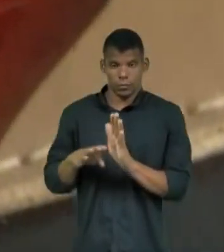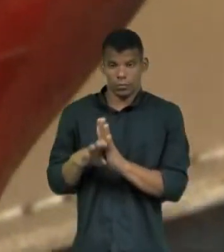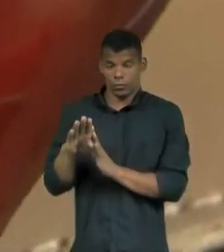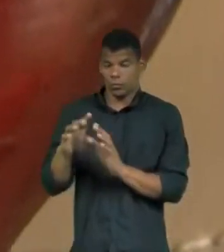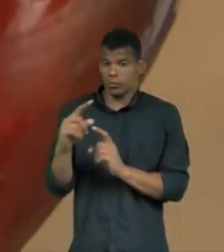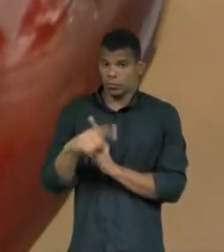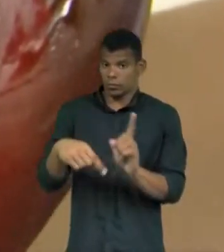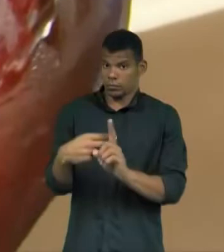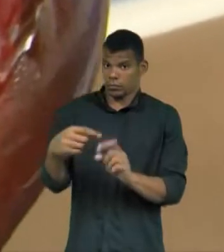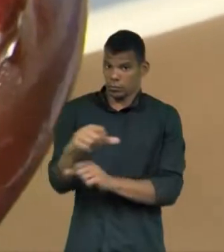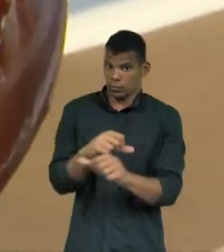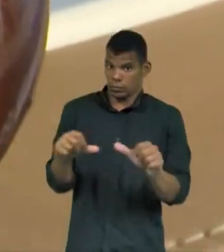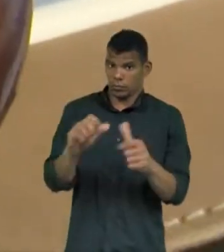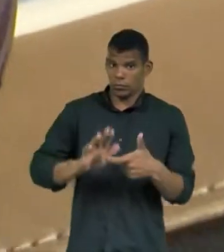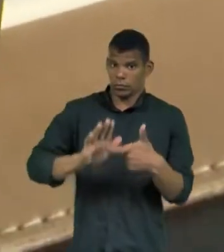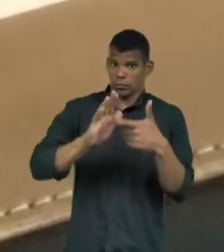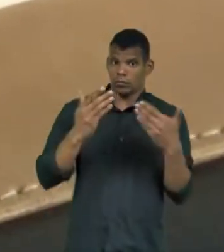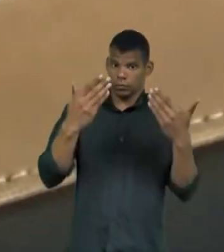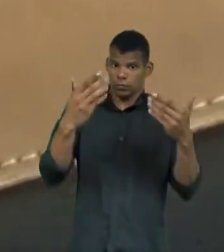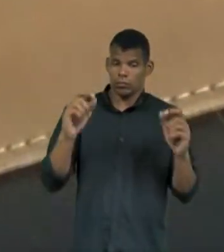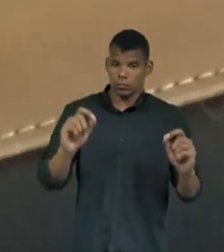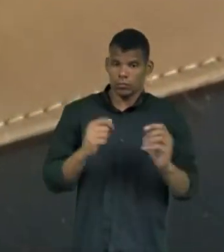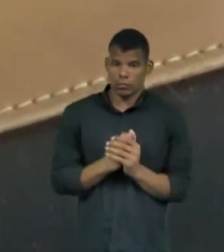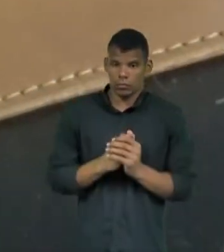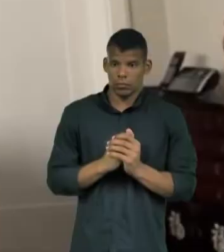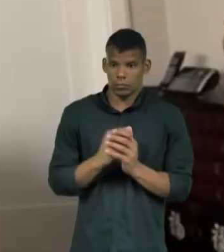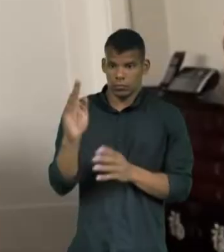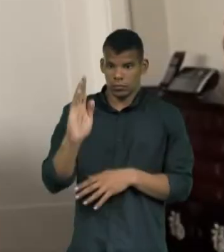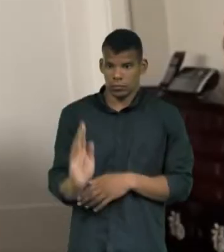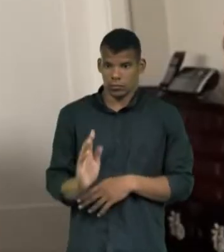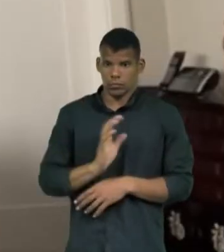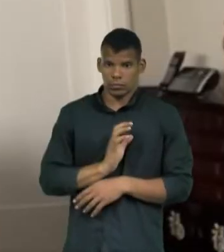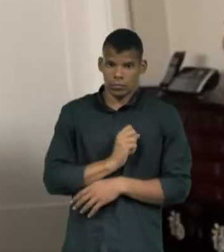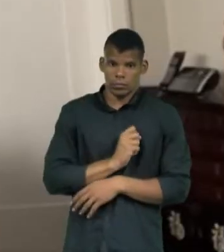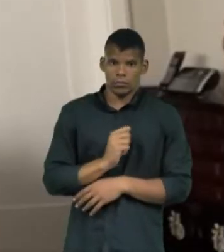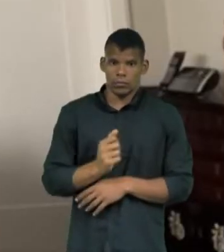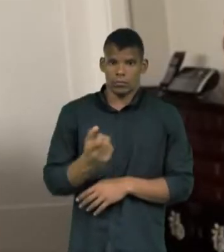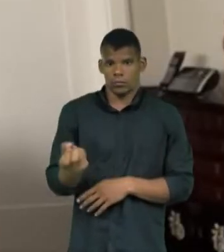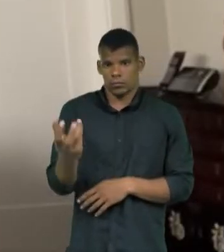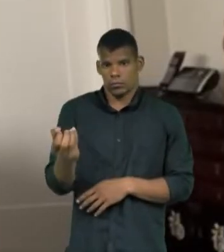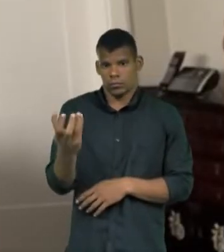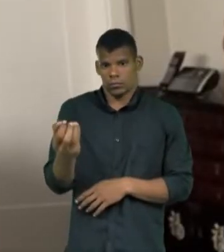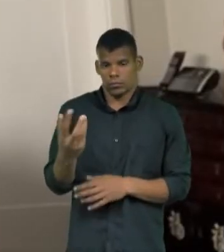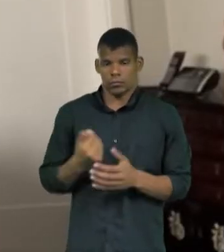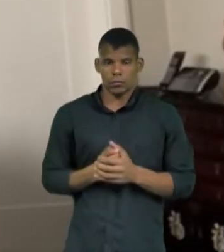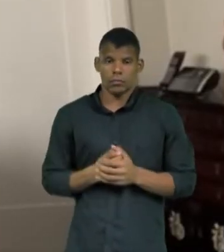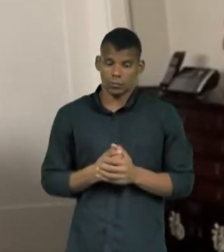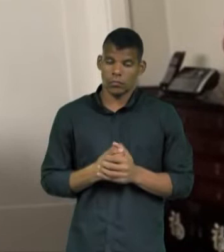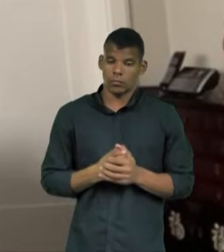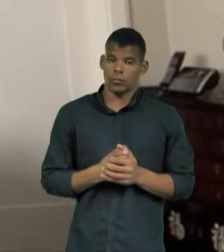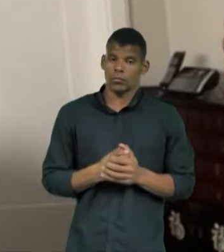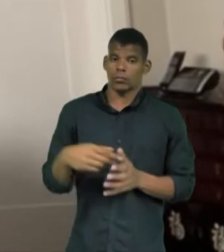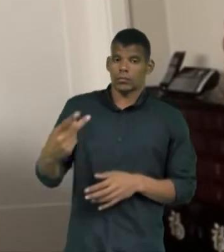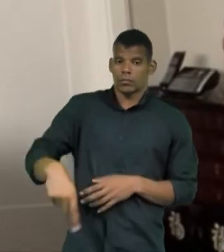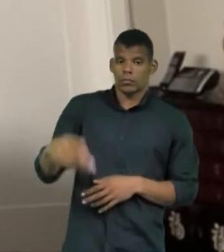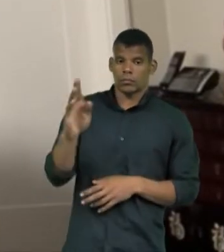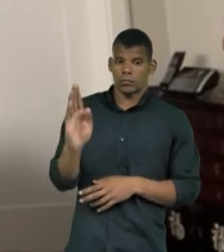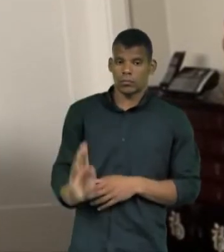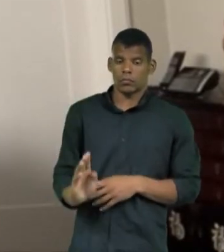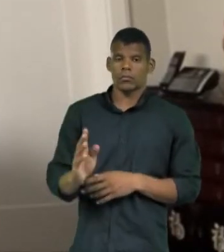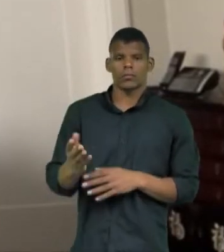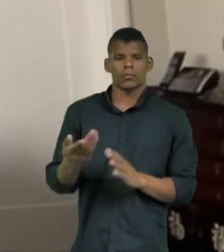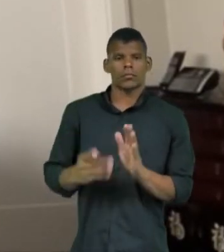setor mostra que o brasileiro é apaixonado pela bebida. O crescimento no número de cervejarias no Brasil é